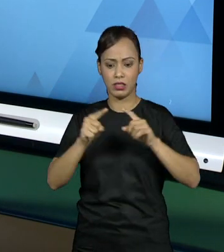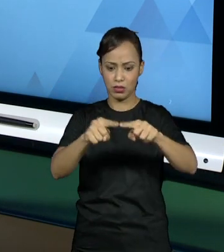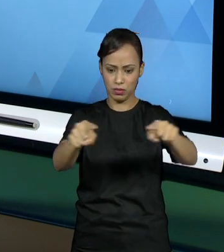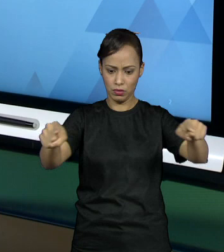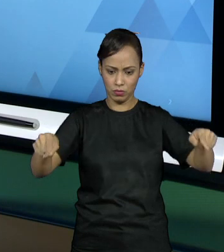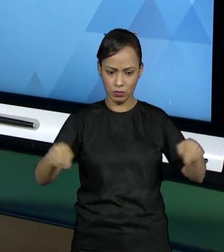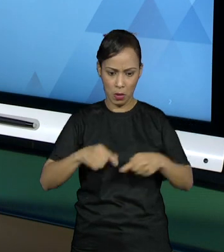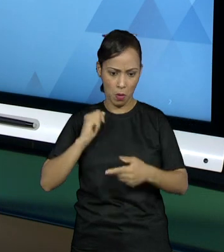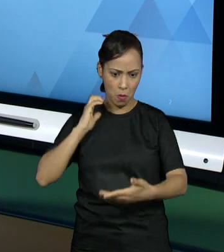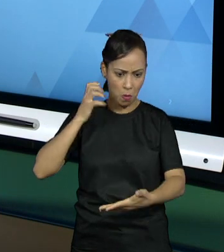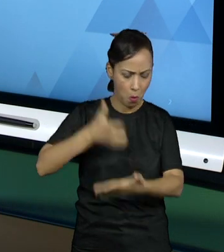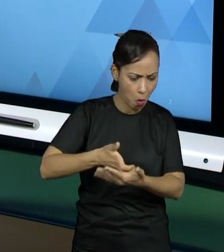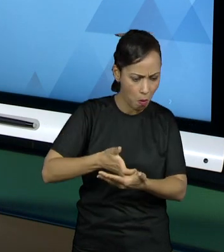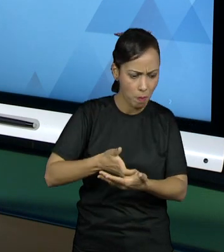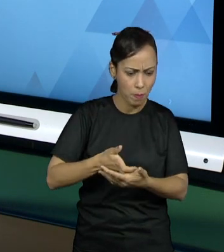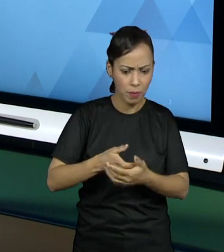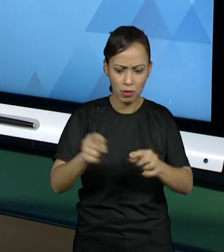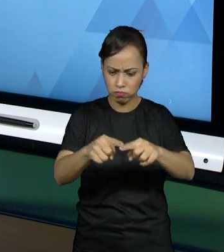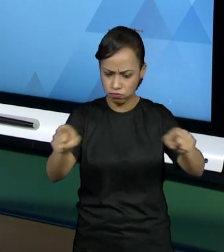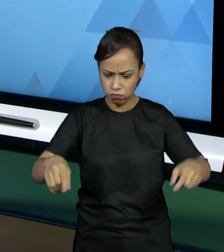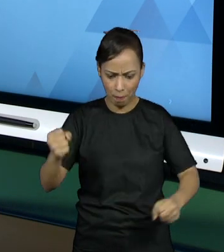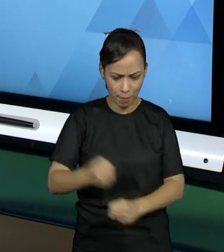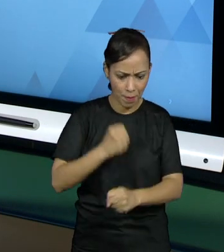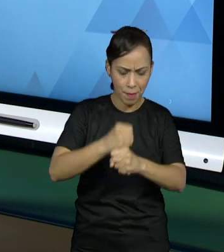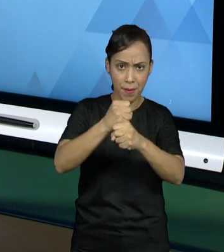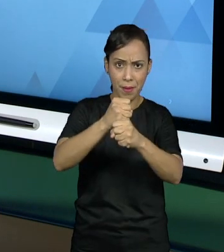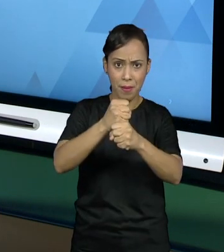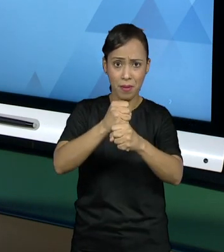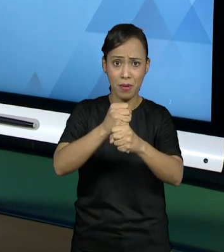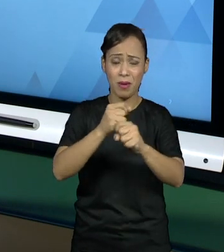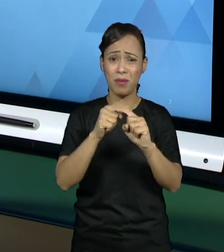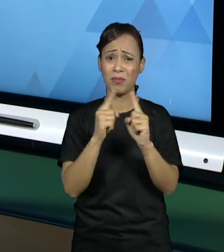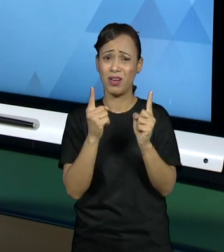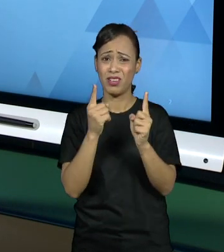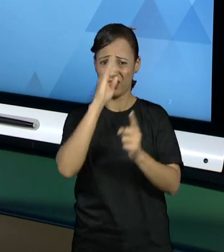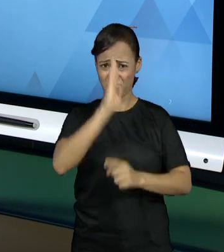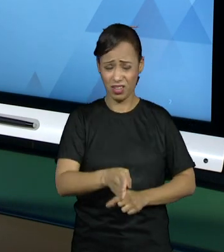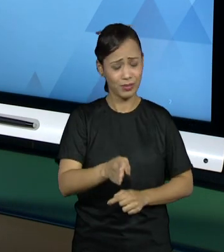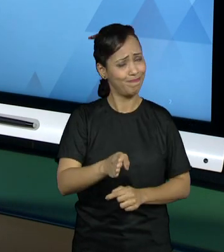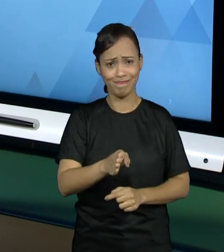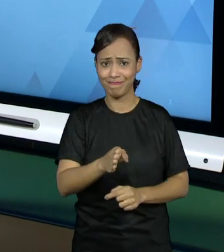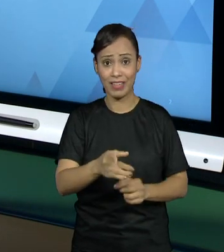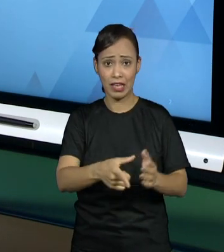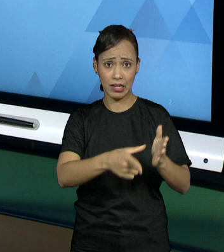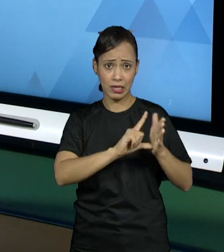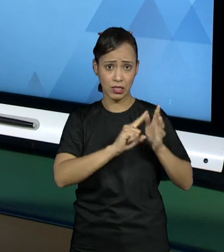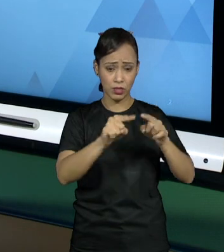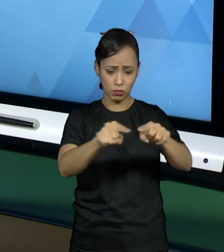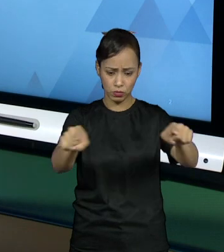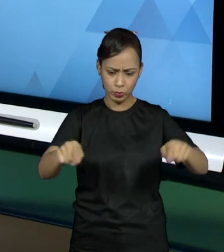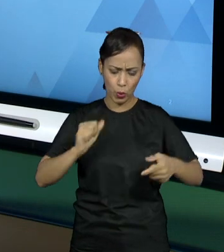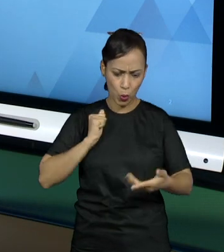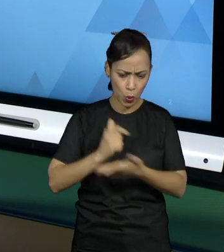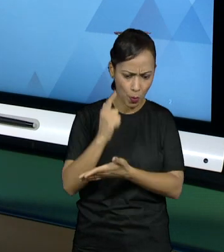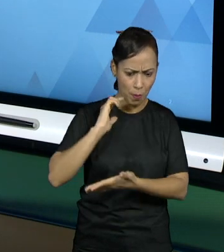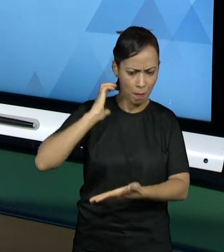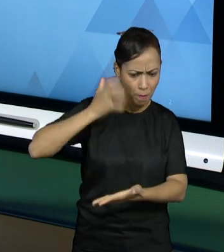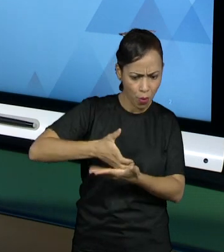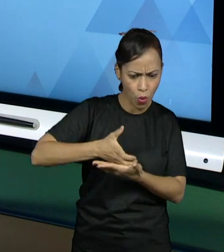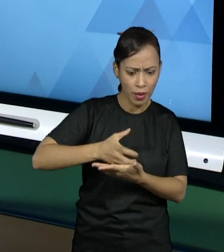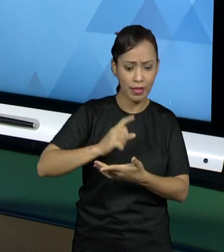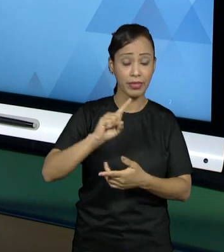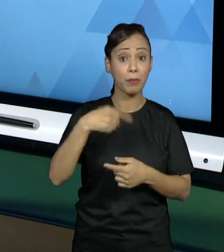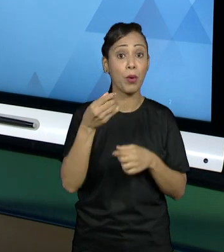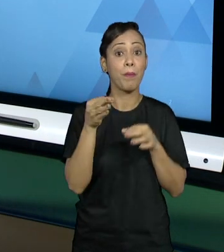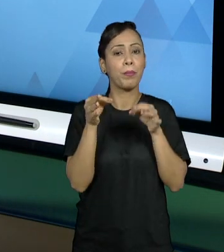construção. Mas o ideal é que antes disso, assim que você tem o terreno, primeiro você faça o projeto da sua